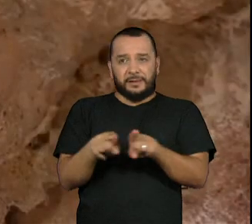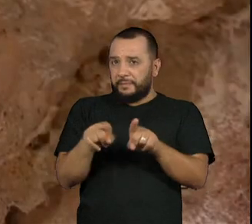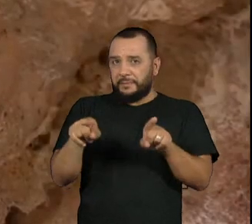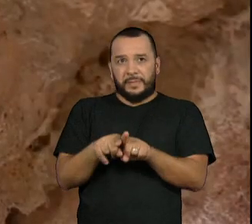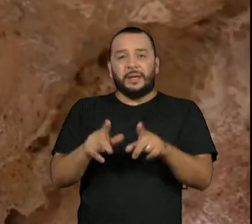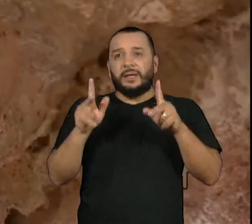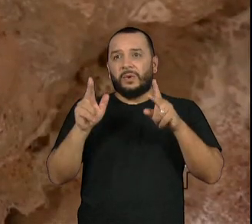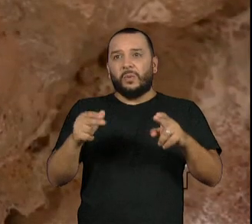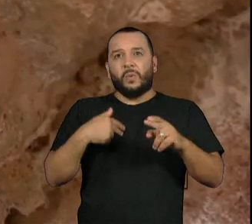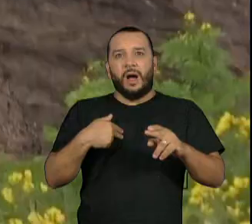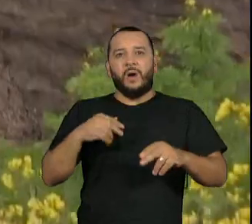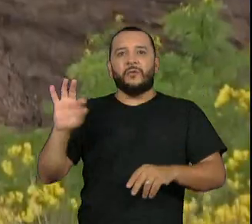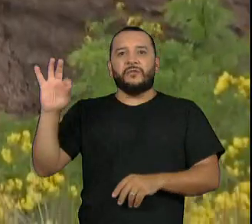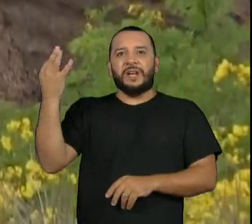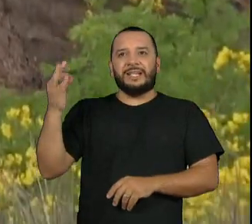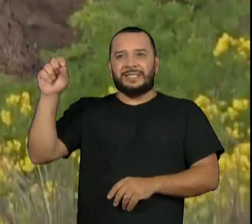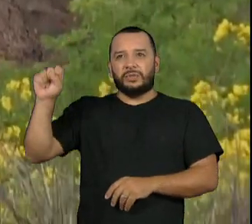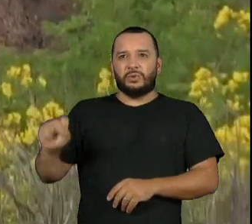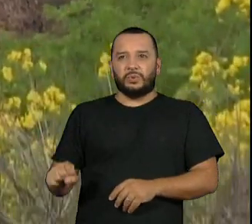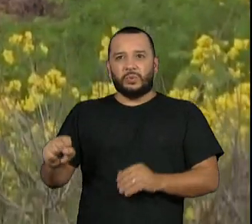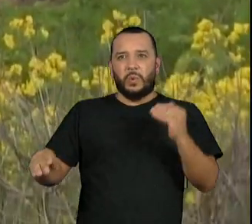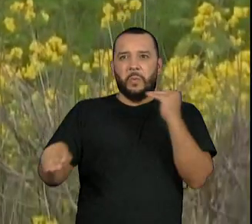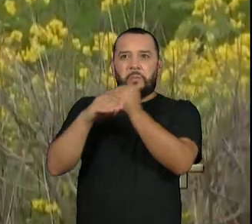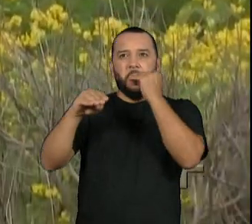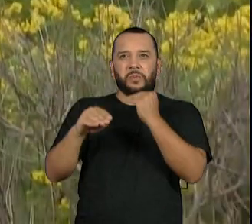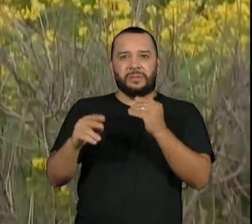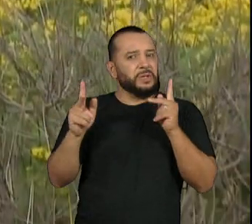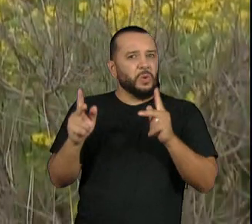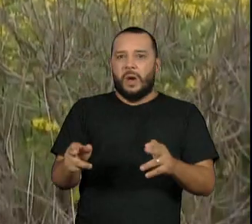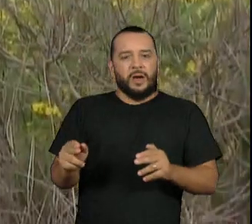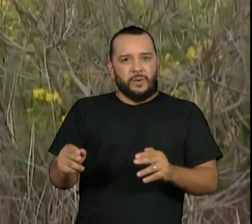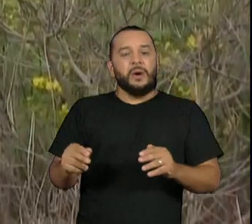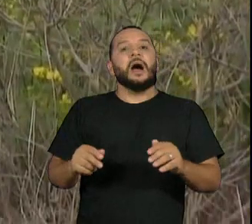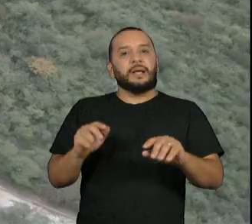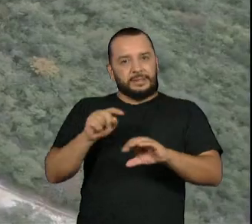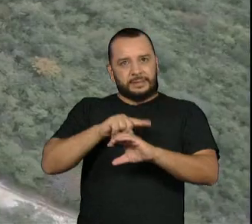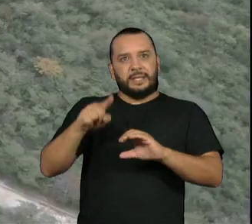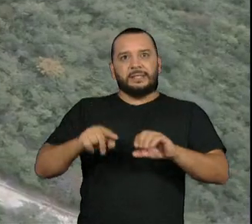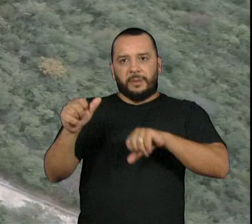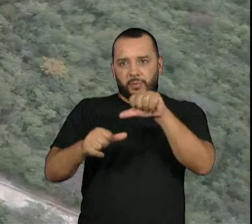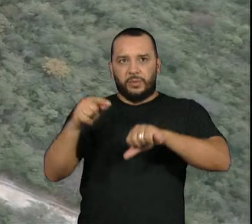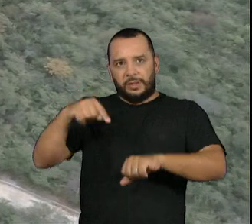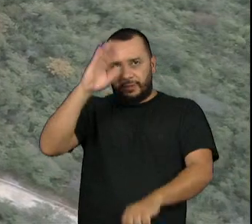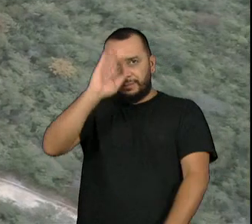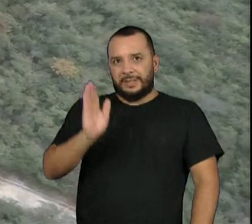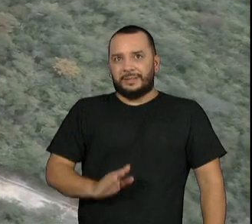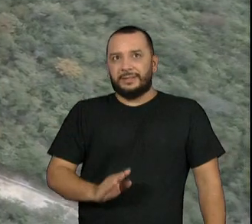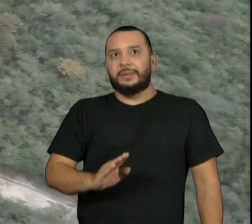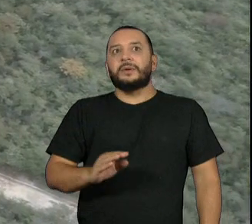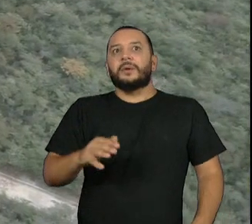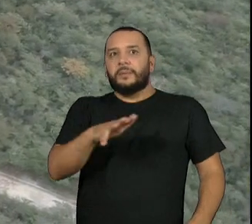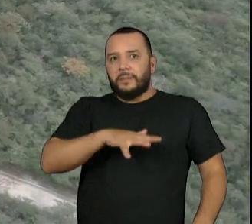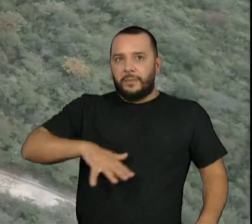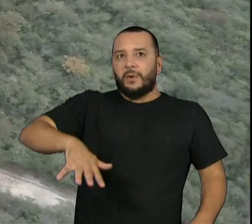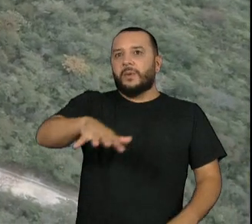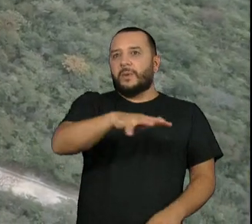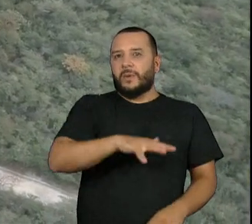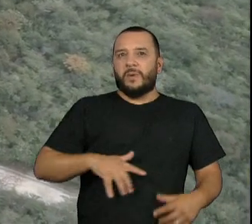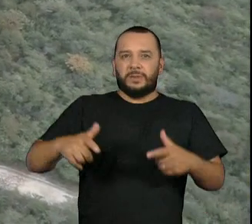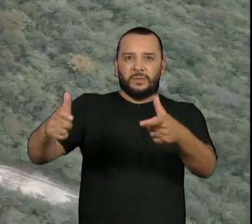as do sul da França, isso muda a ciência no Brasil. Isso mostra como esse ambiente é